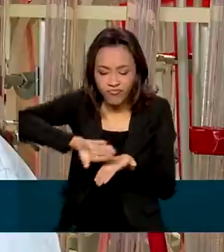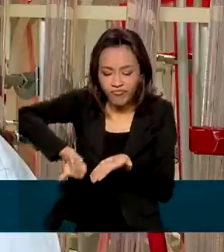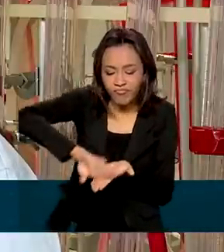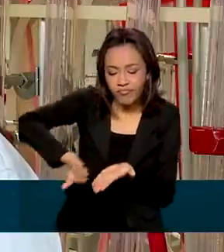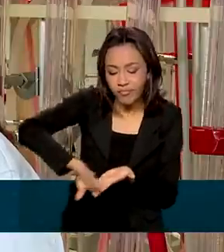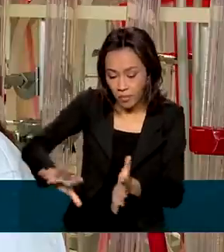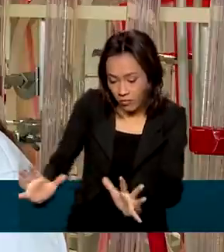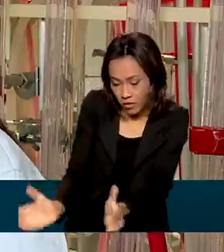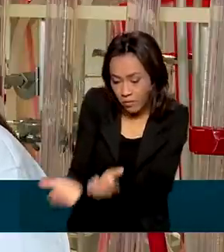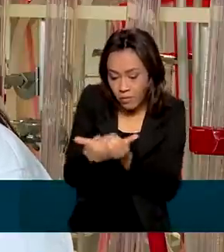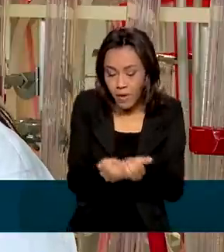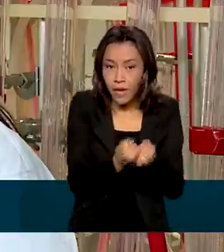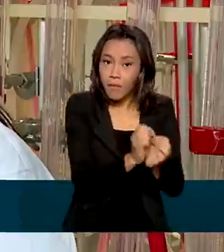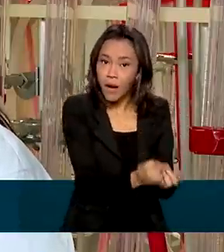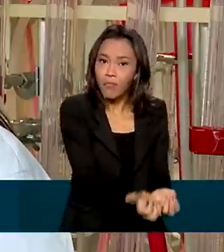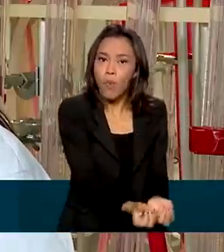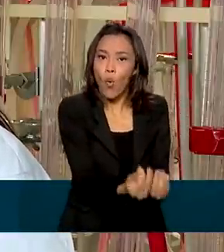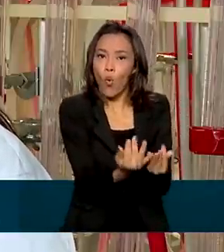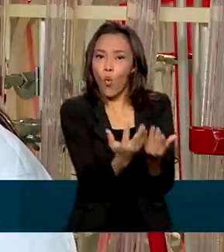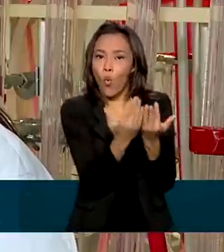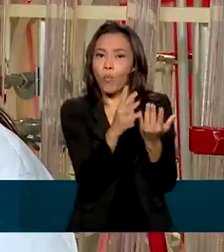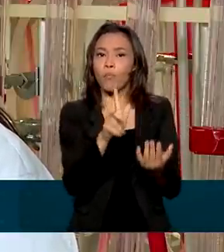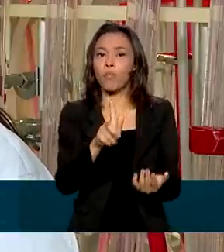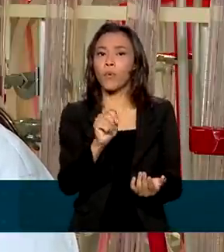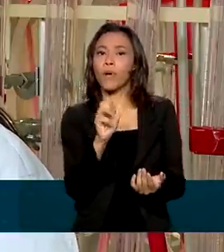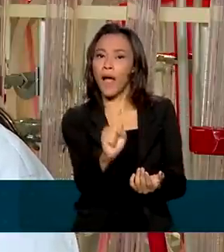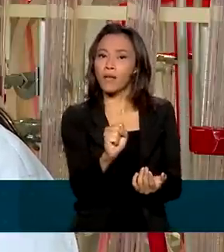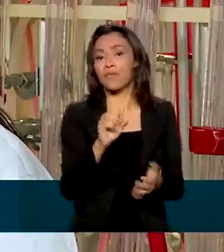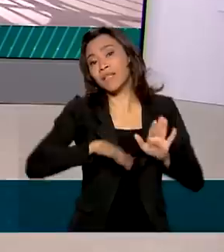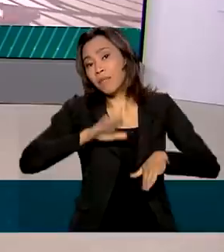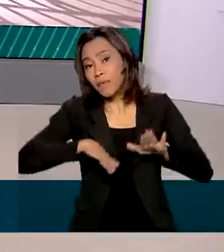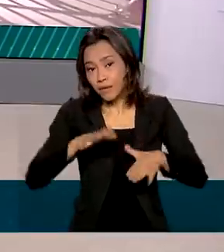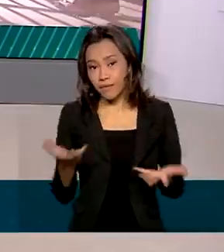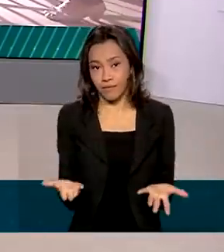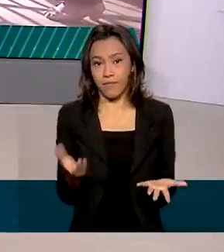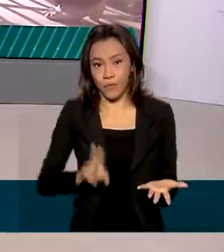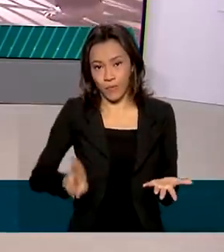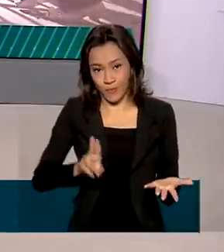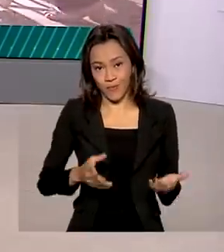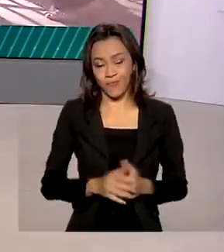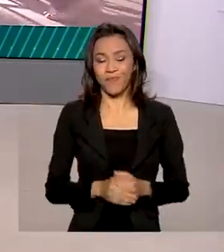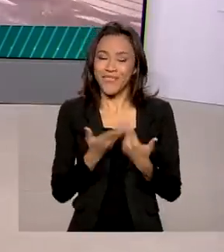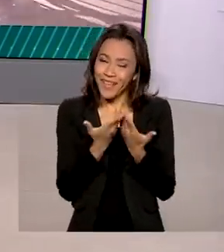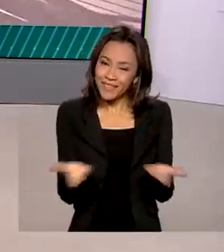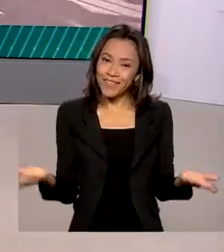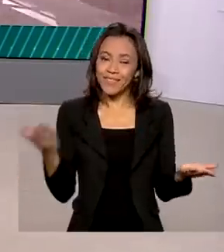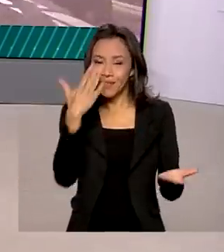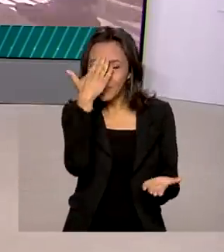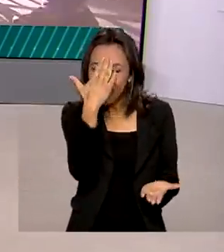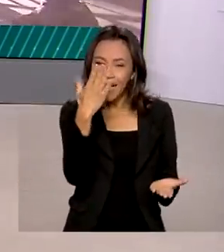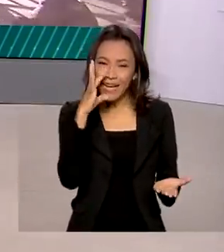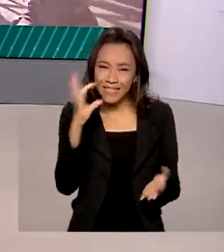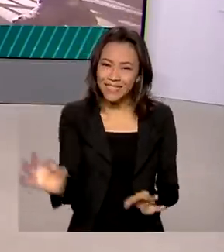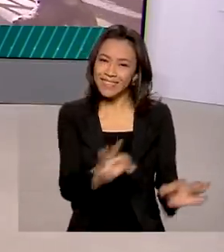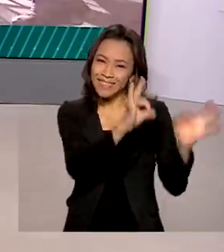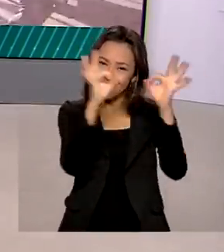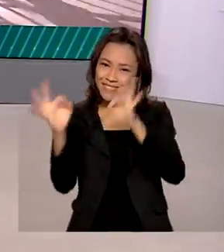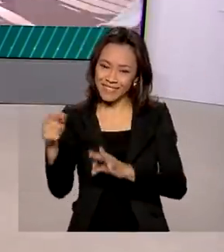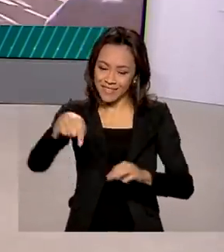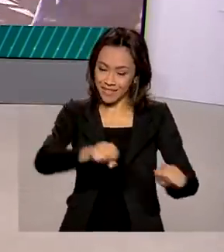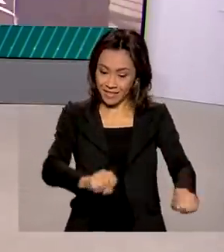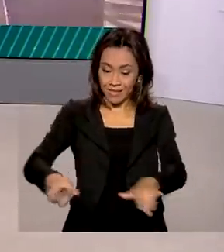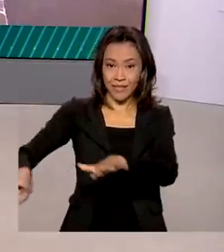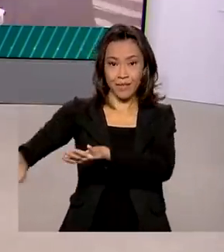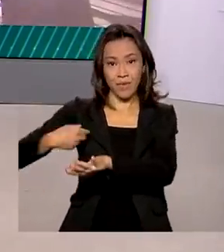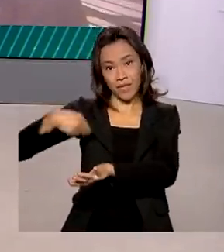para a produção de biogás. Então vai depender muito da origem desse substrato. É isso, obrigada pela sua companhia durante toda essa semana.